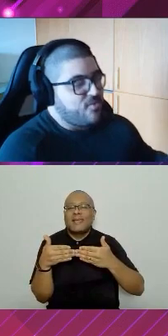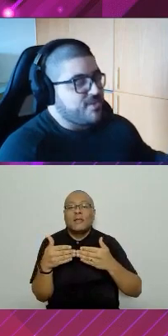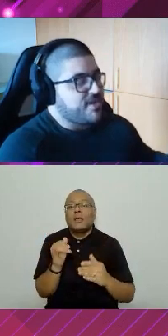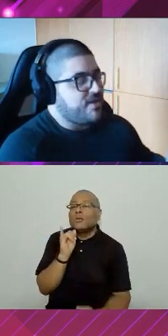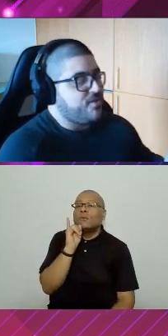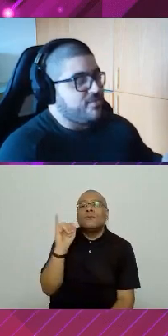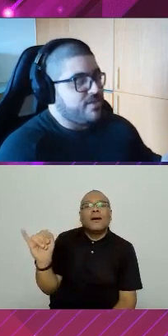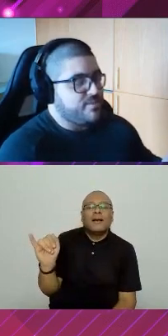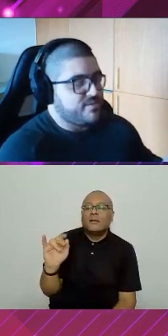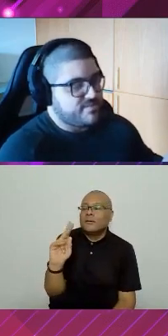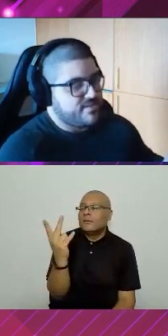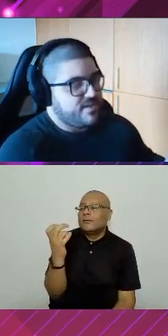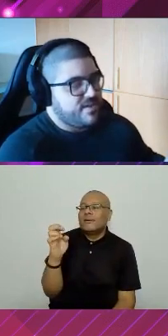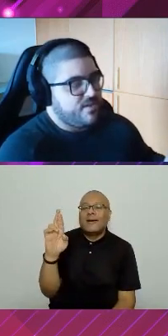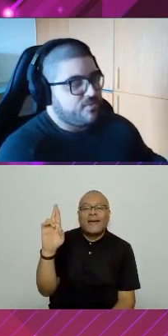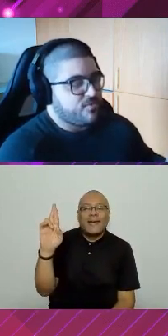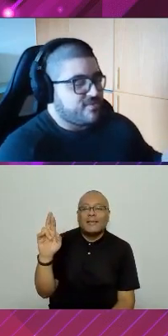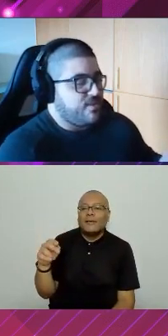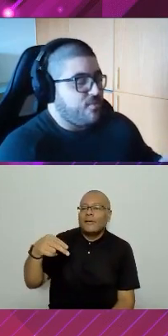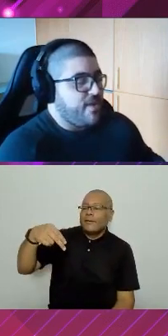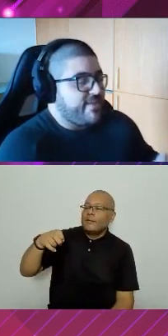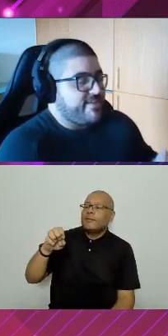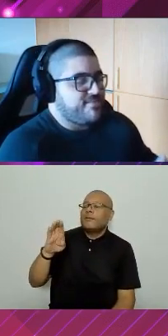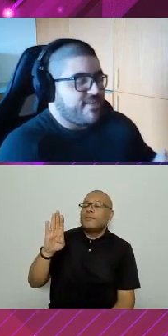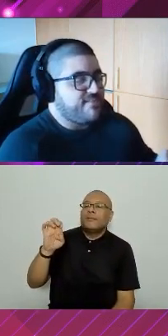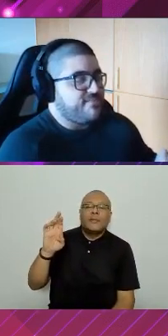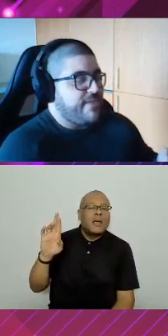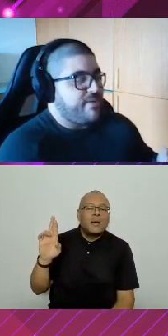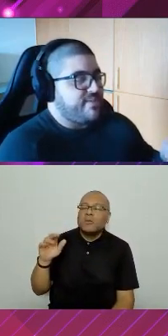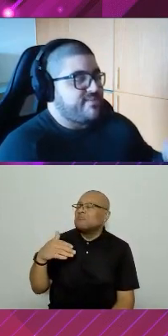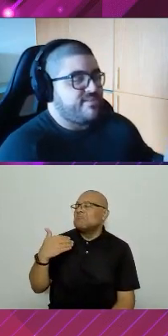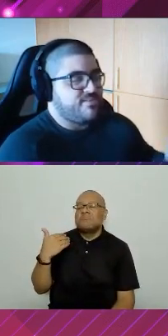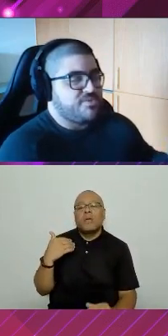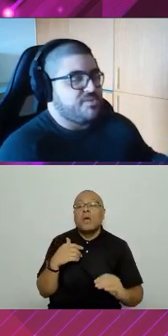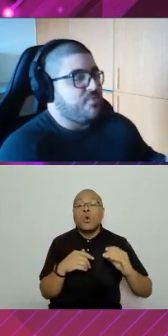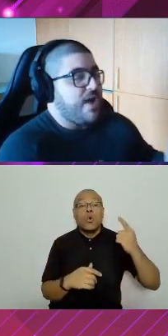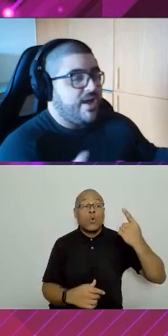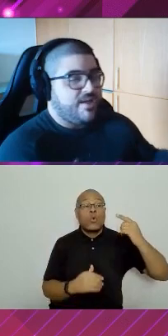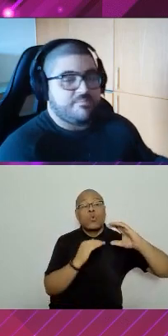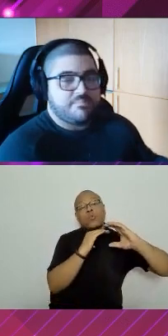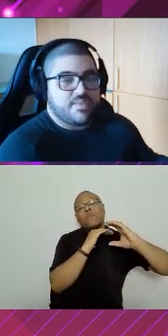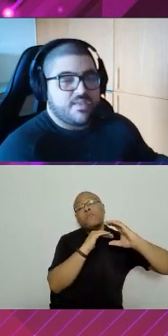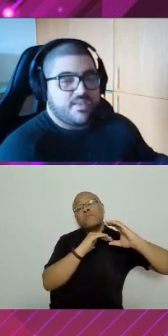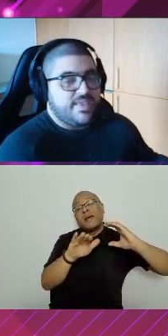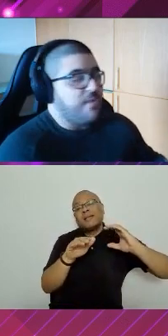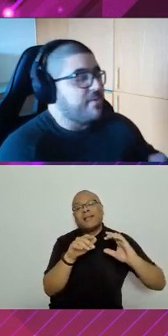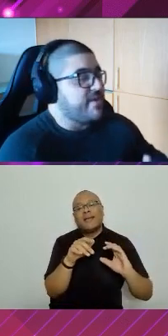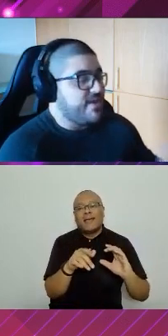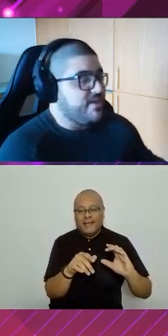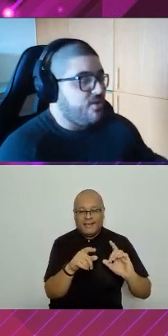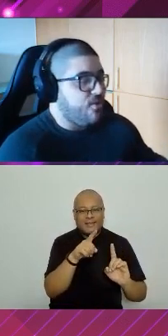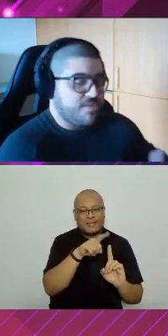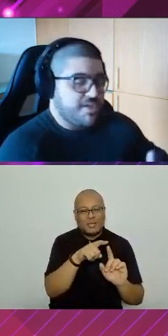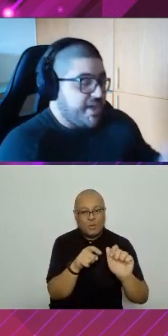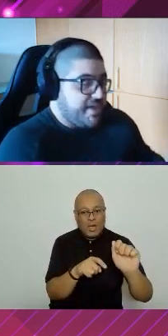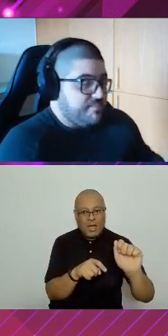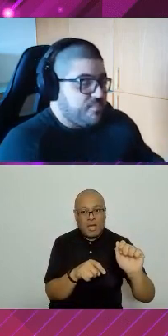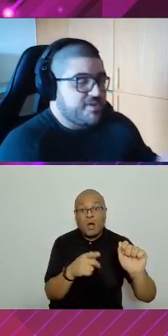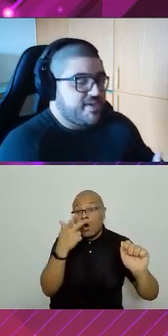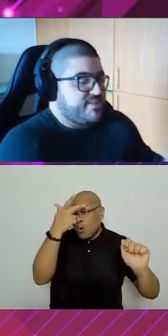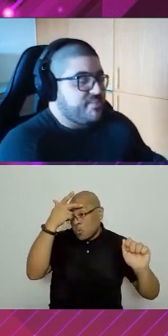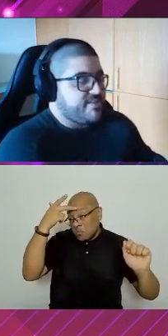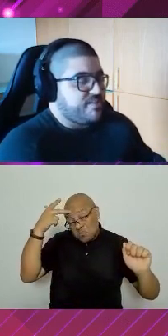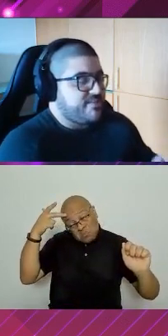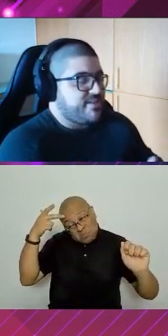comunicar com o numbers. O que eu estou dizendo é que o header vai enviar uma mensagem do tipo A e alguém ou ninguém